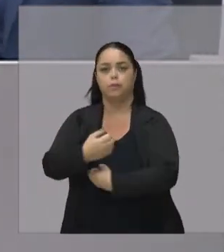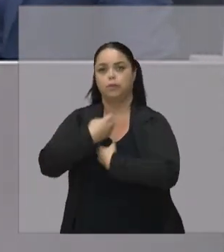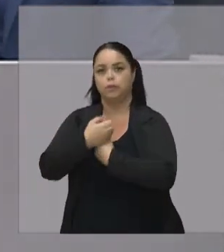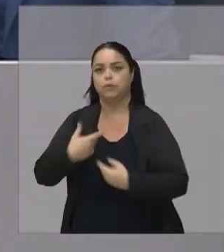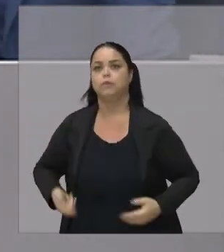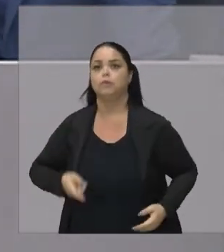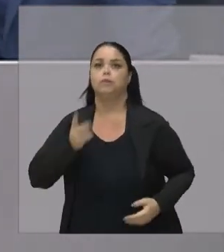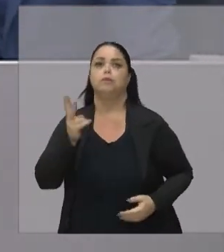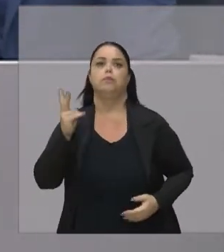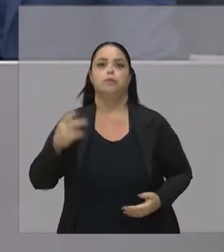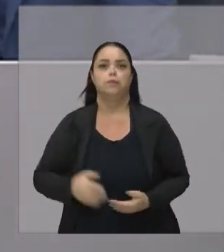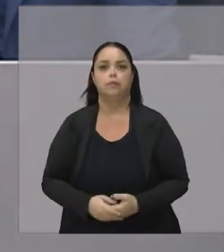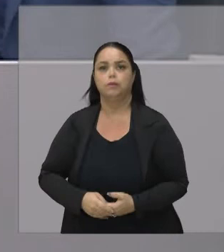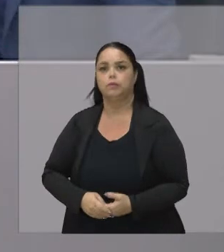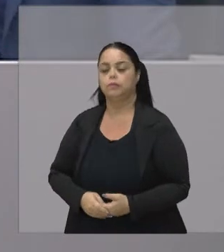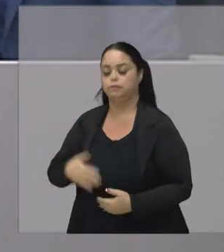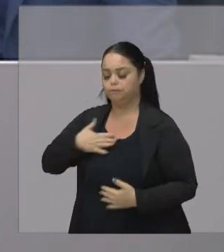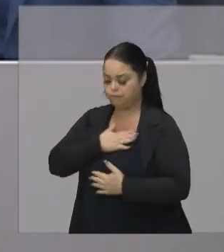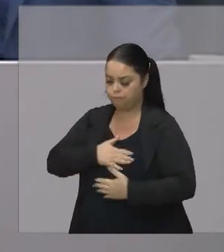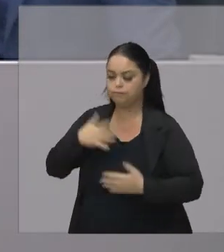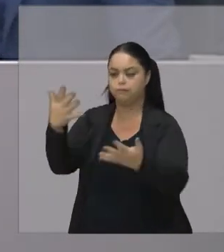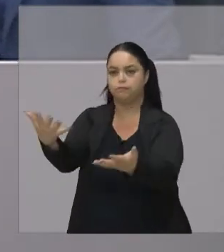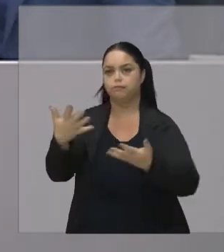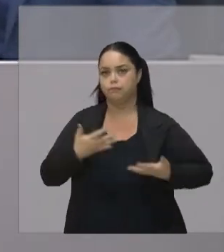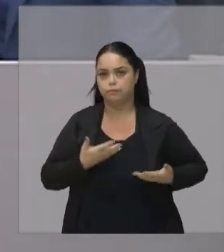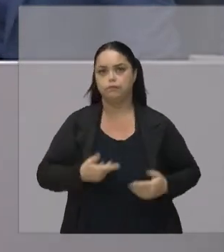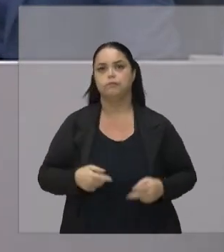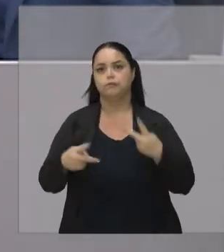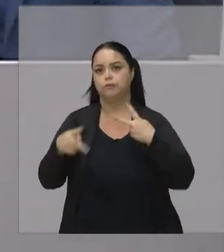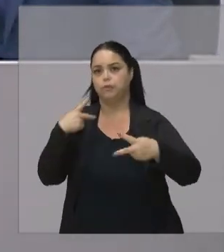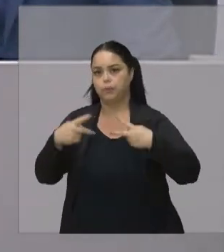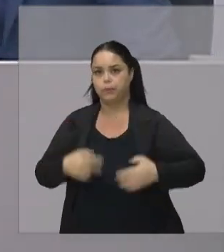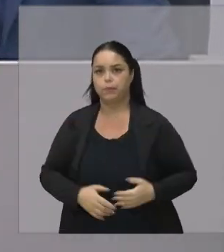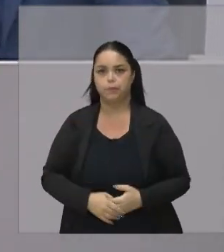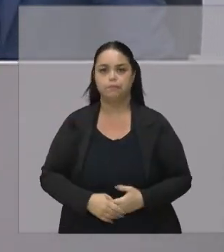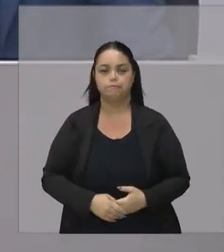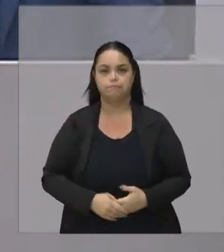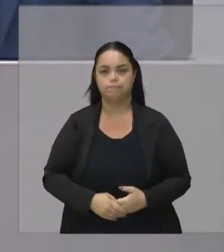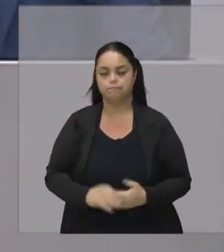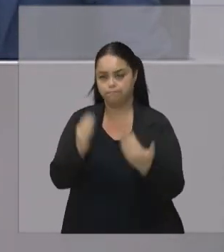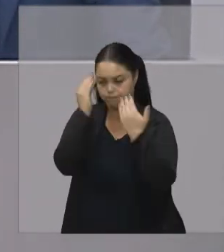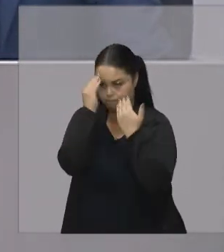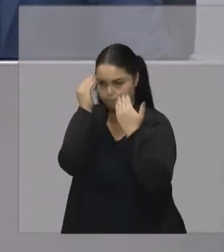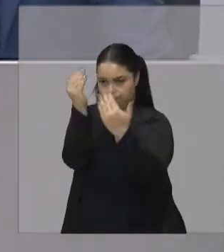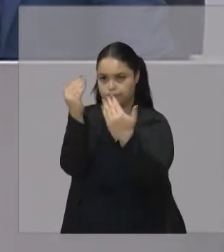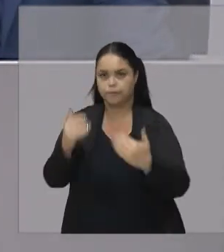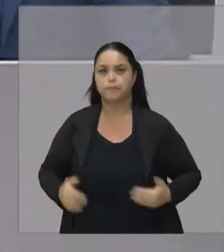será sempre Um prazer Te receber Aqui em São José dos Campos Eu que agradeço